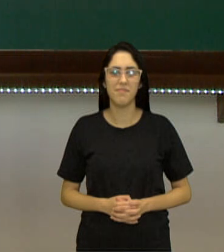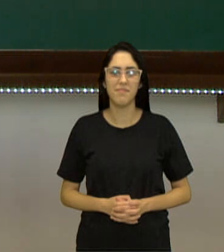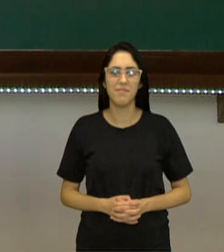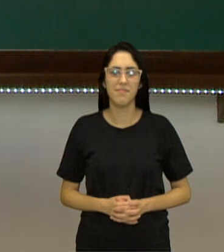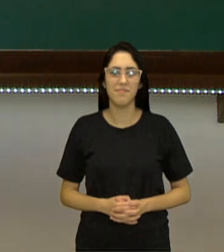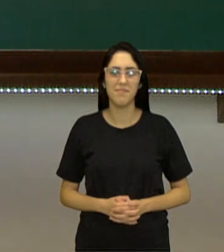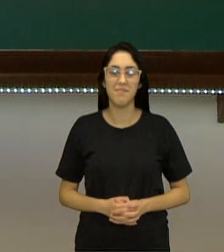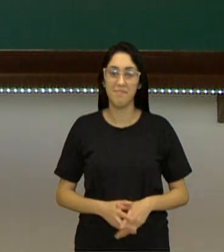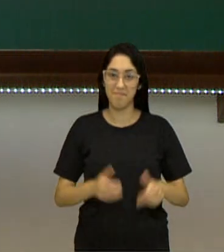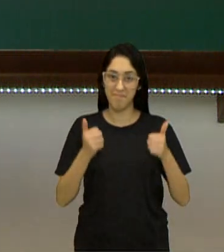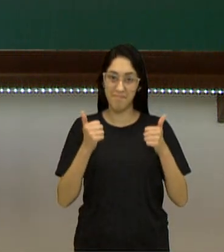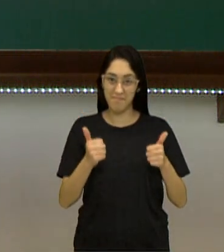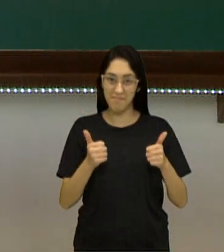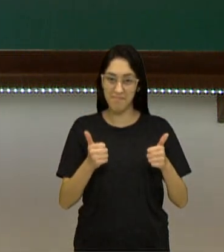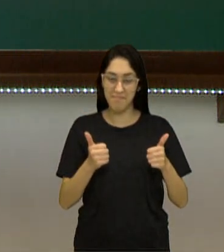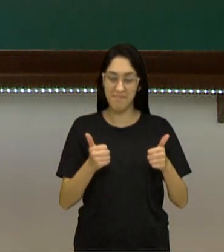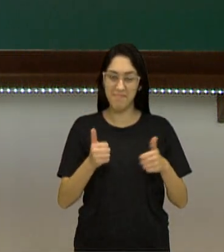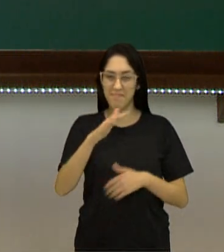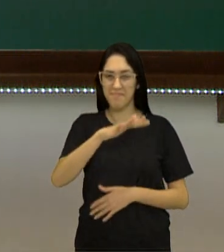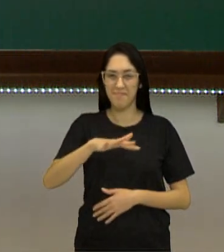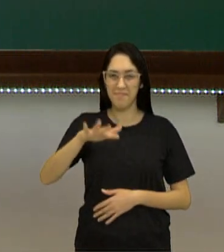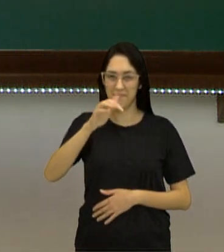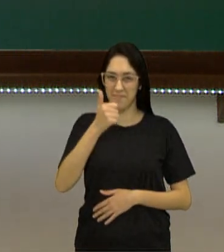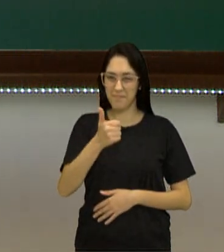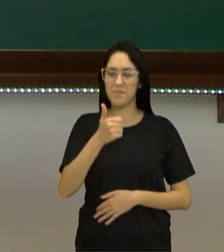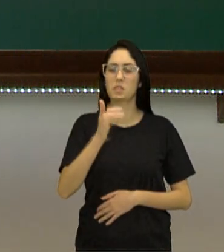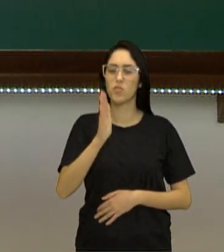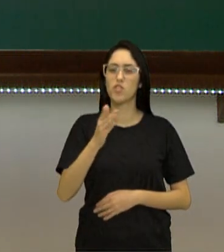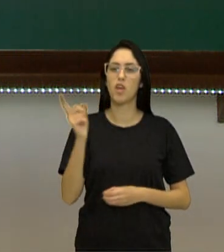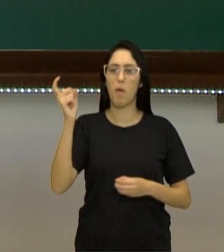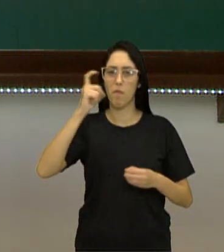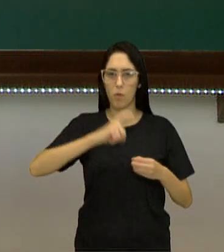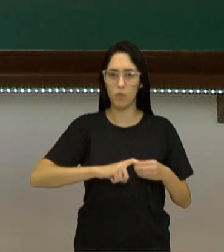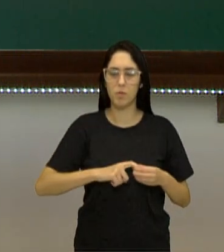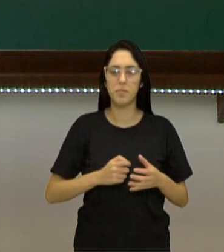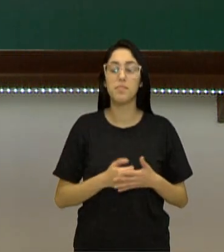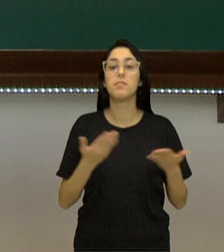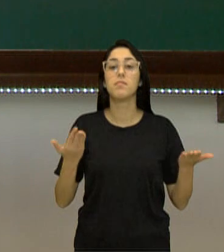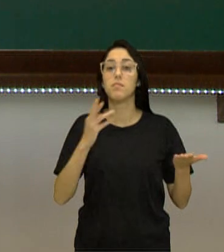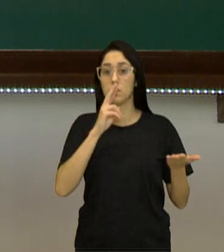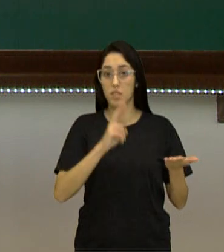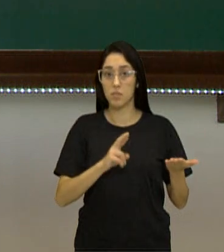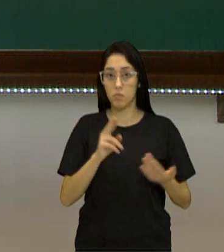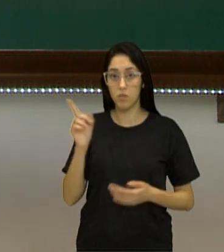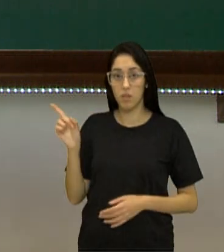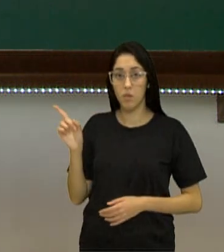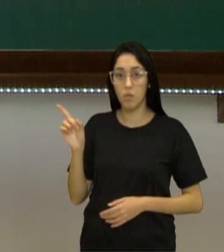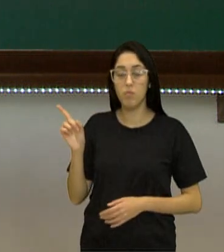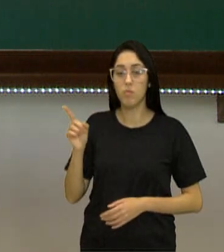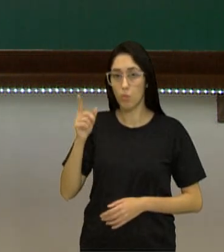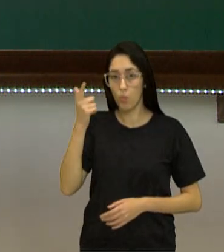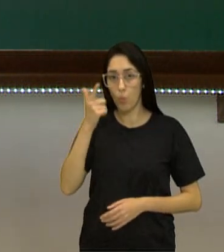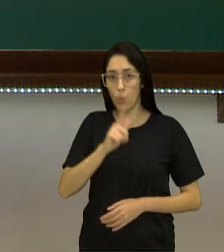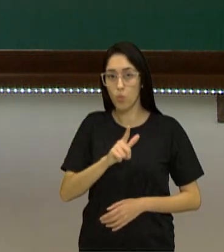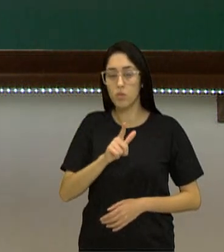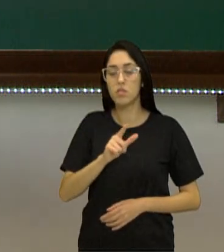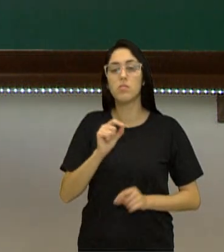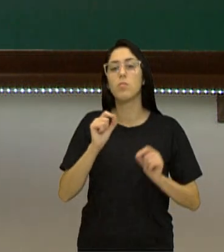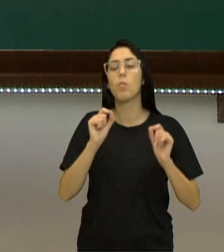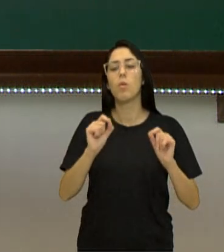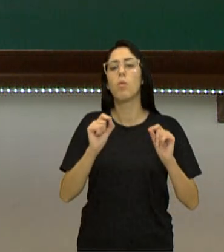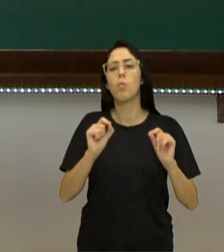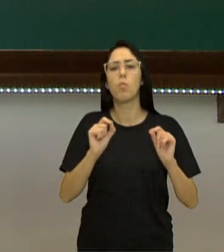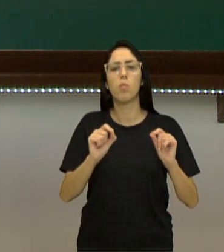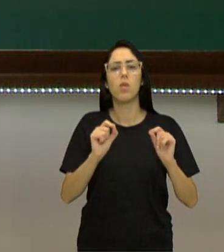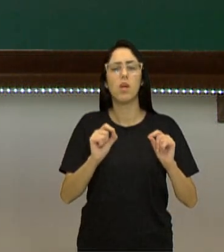Boa, meu querido, boa minha querida. Já voltamos? E aí? Respondeu? Conseguiu localizar